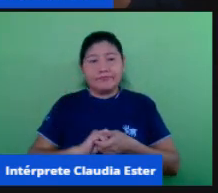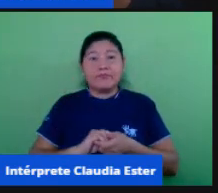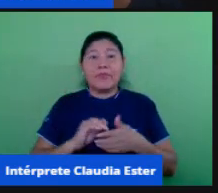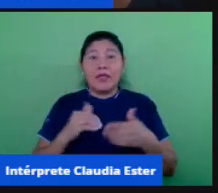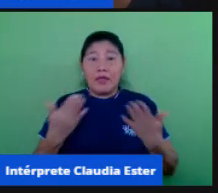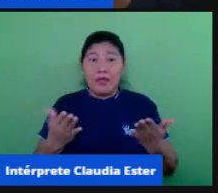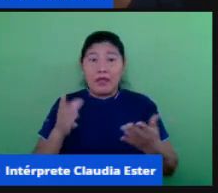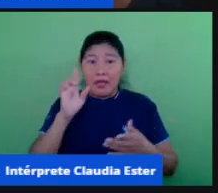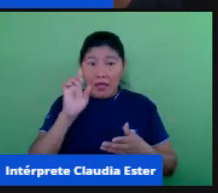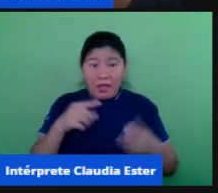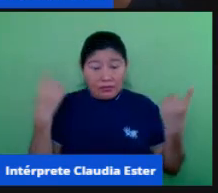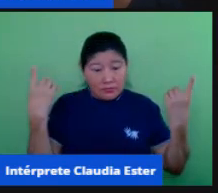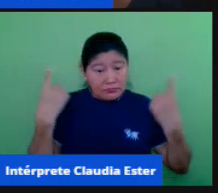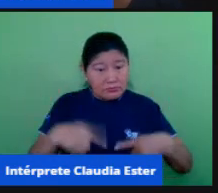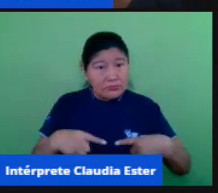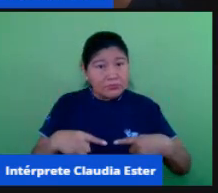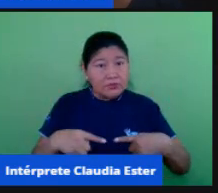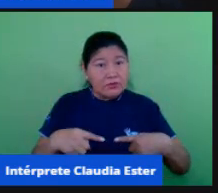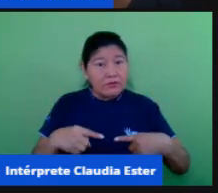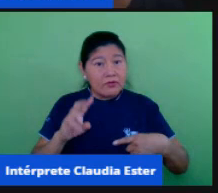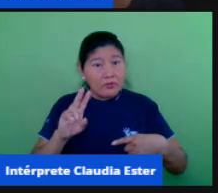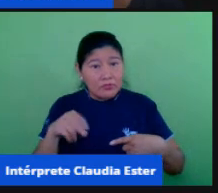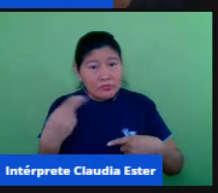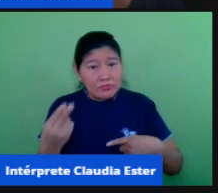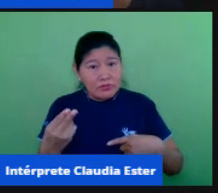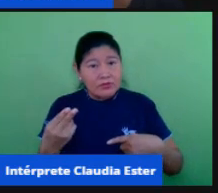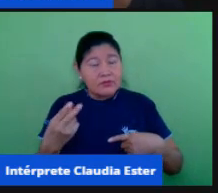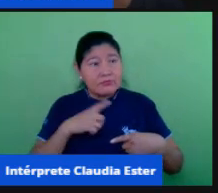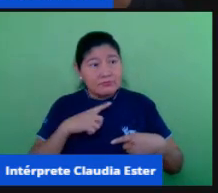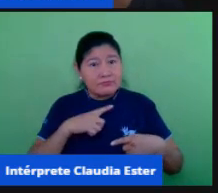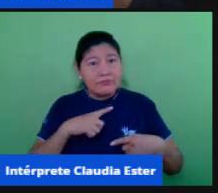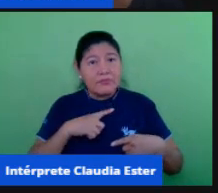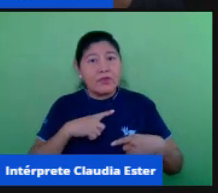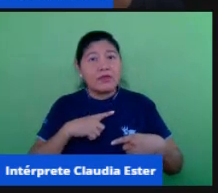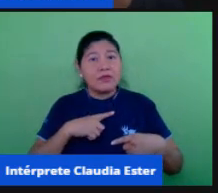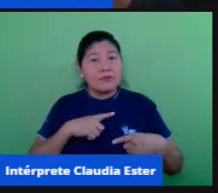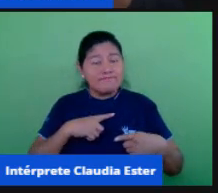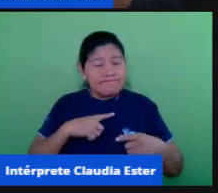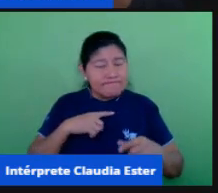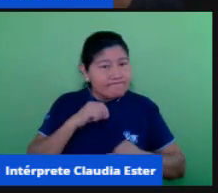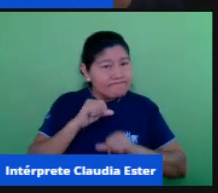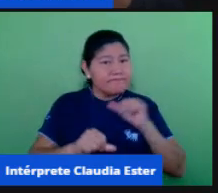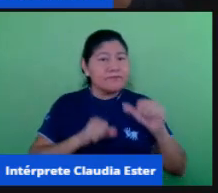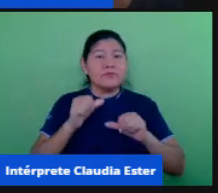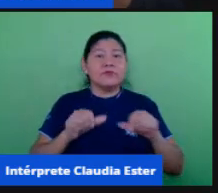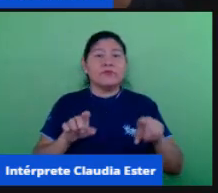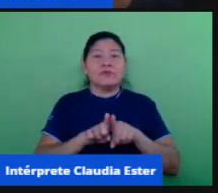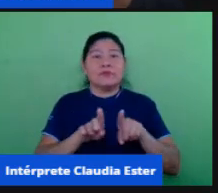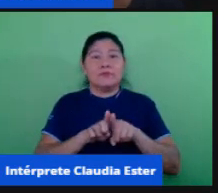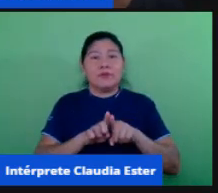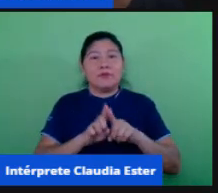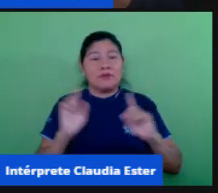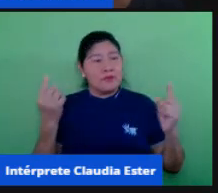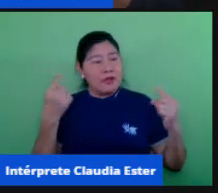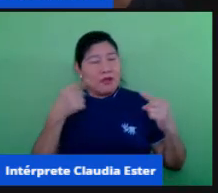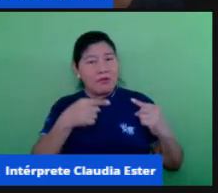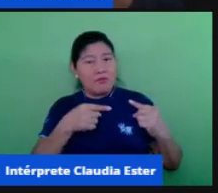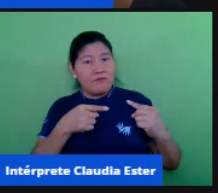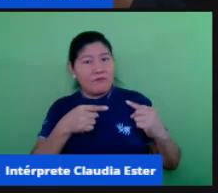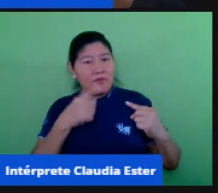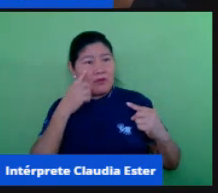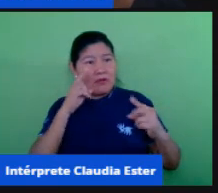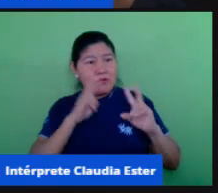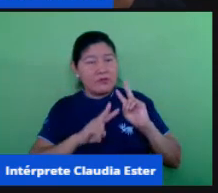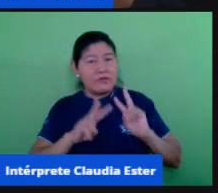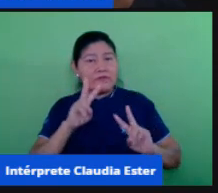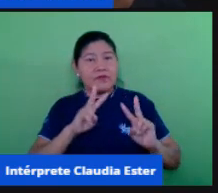desafio que a gente remota como a professora Sônia disse ao grito entende a todo momento nós vamos